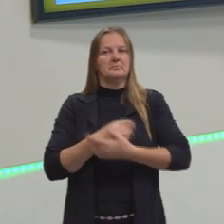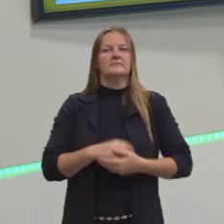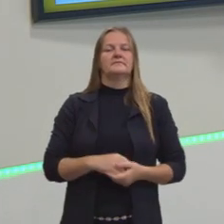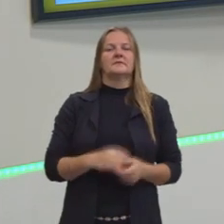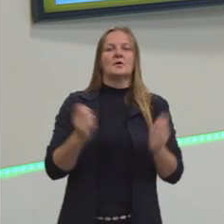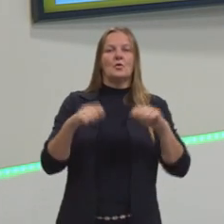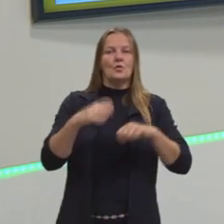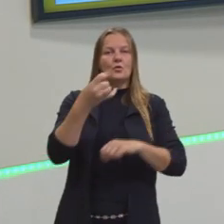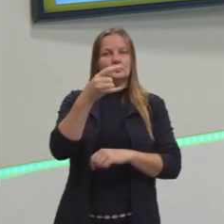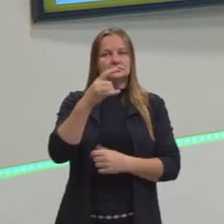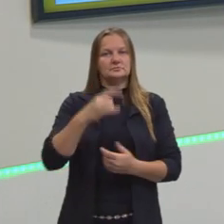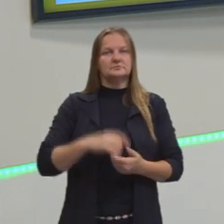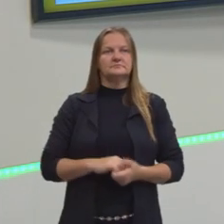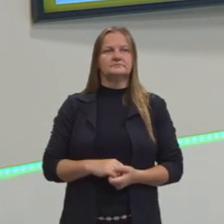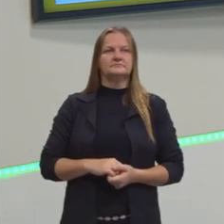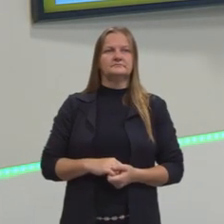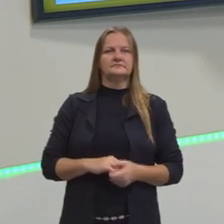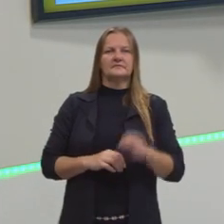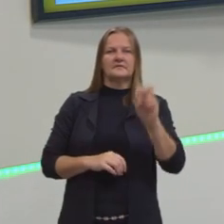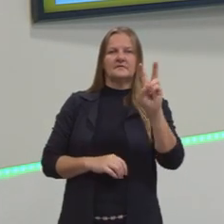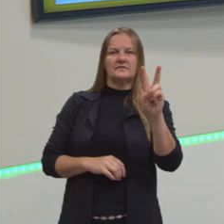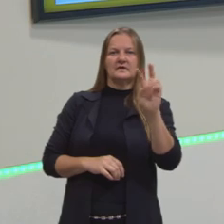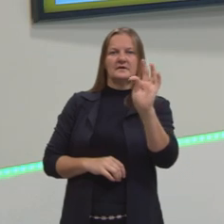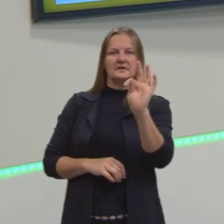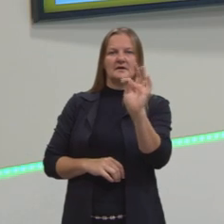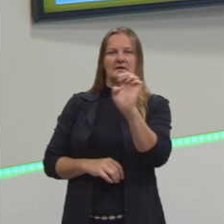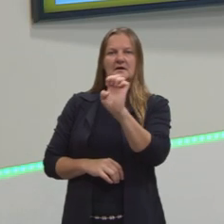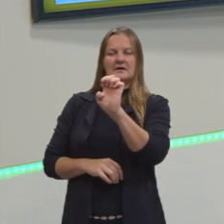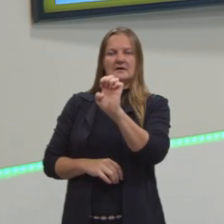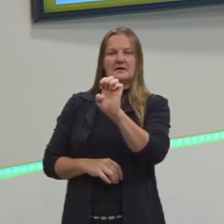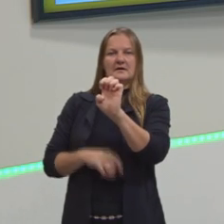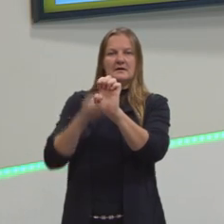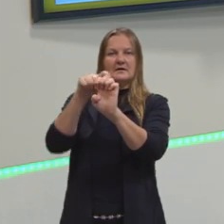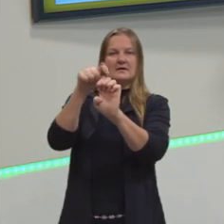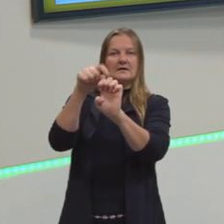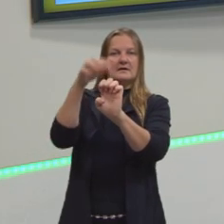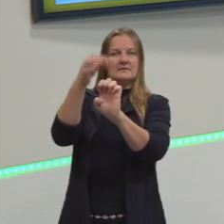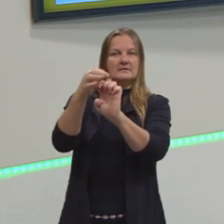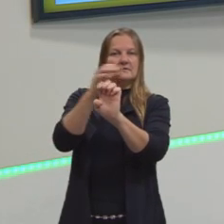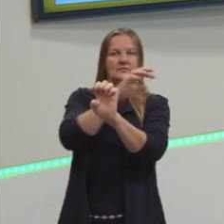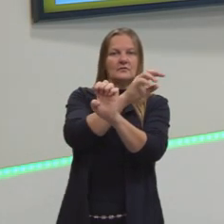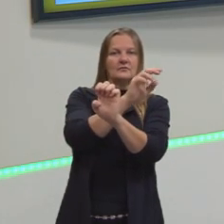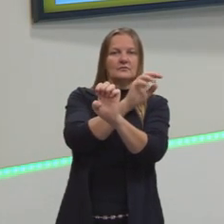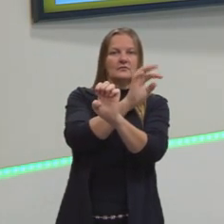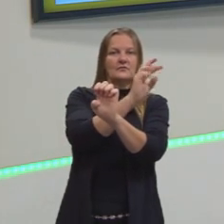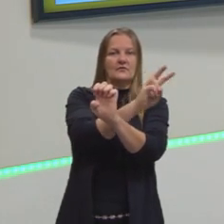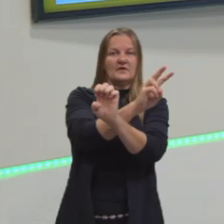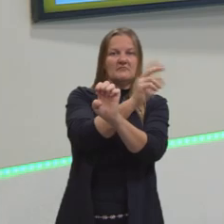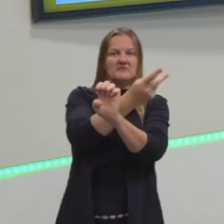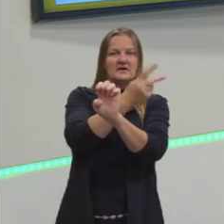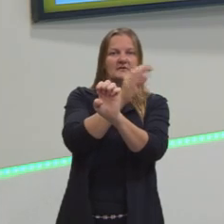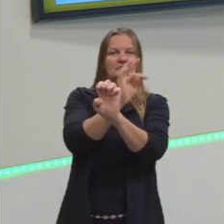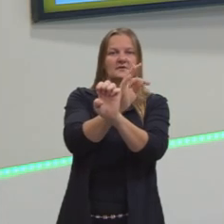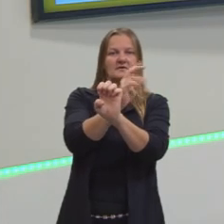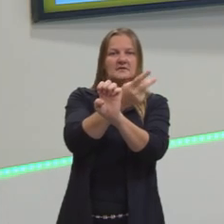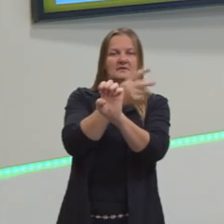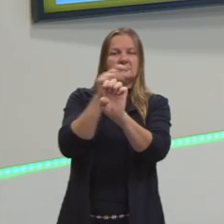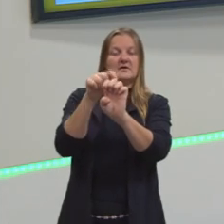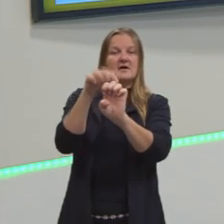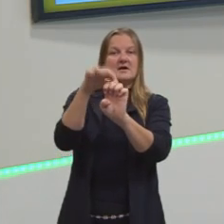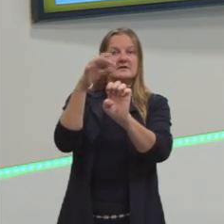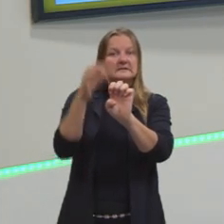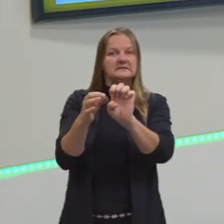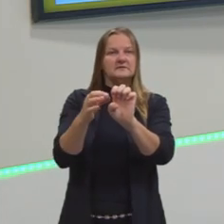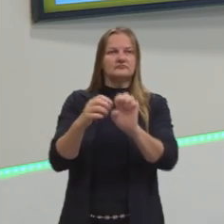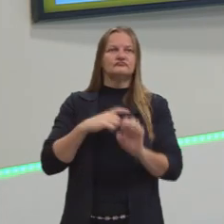última possibilidade, então, VTE, que configura, então, a letra E como estando na posição correta. E a posição correta,